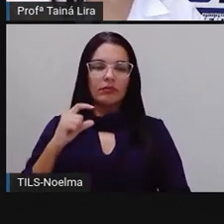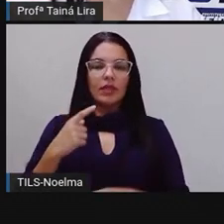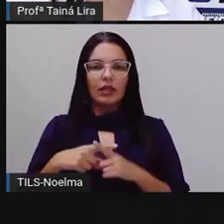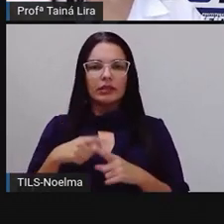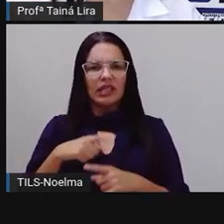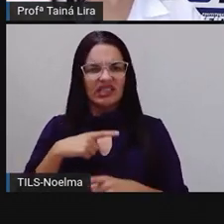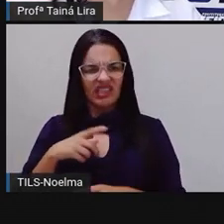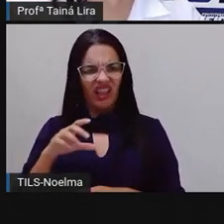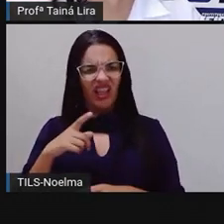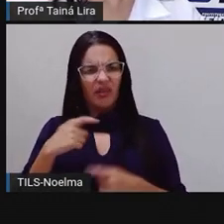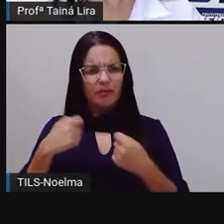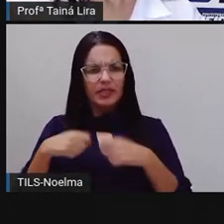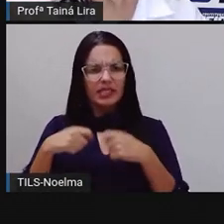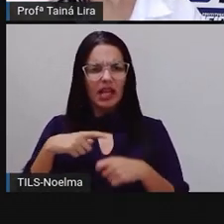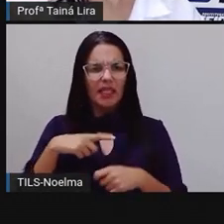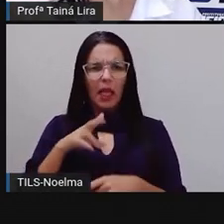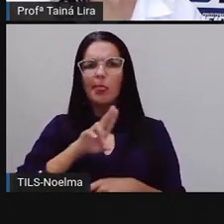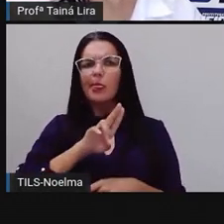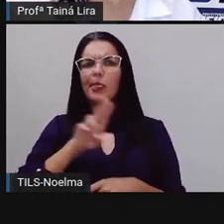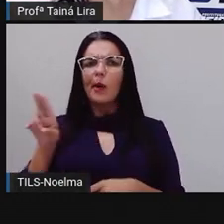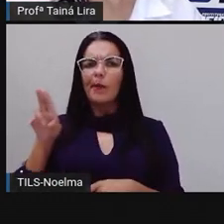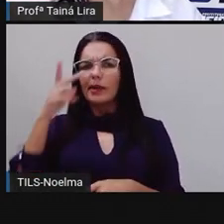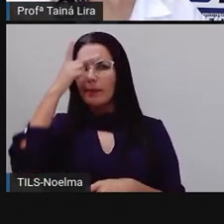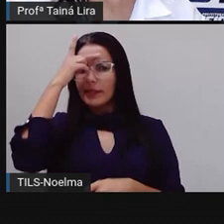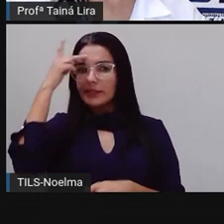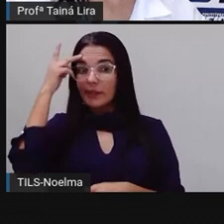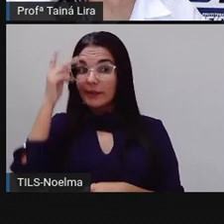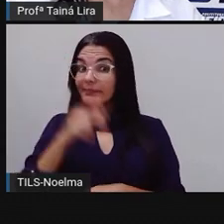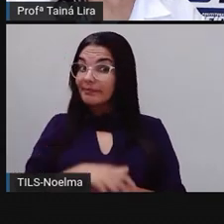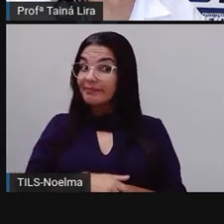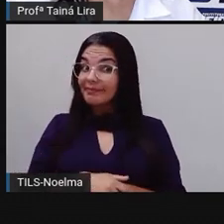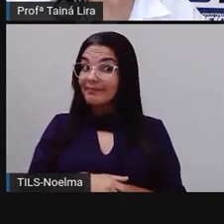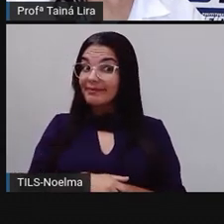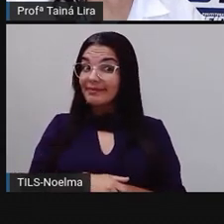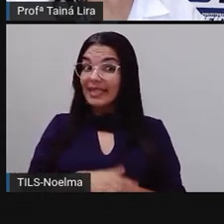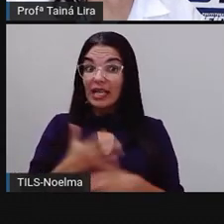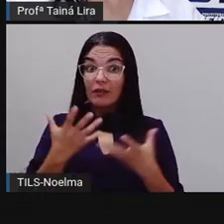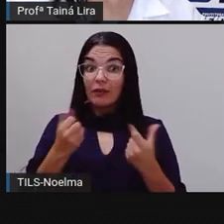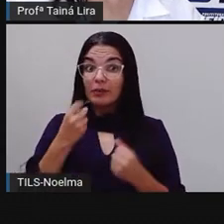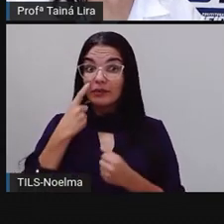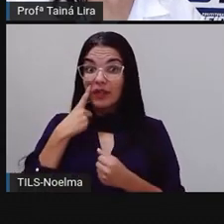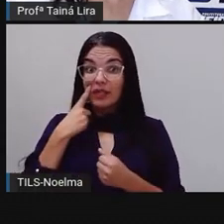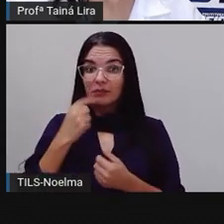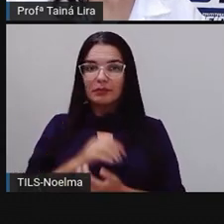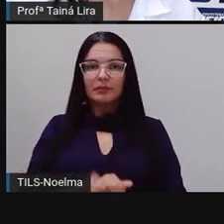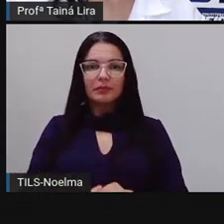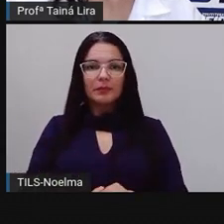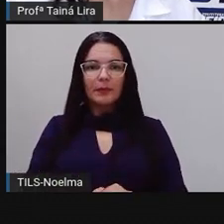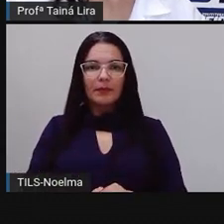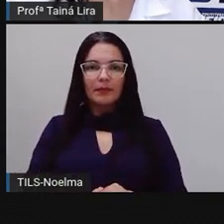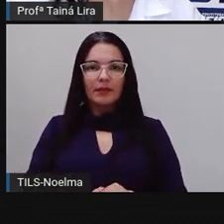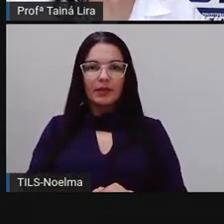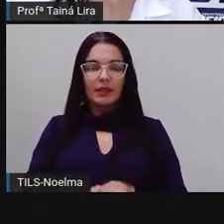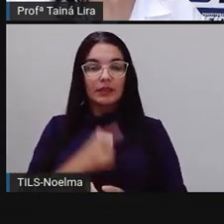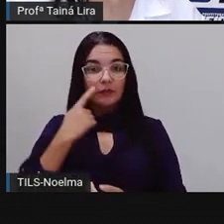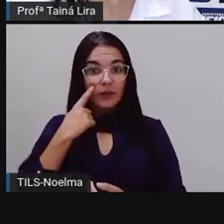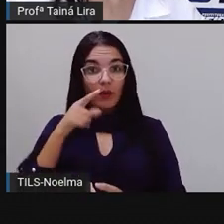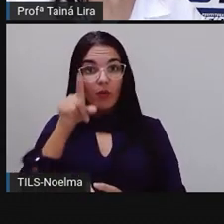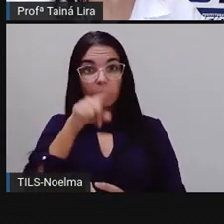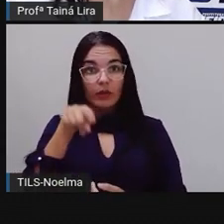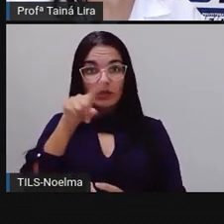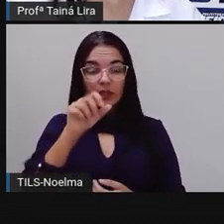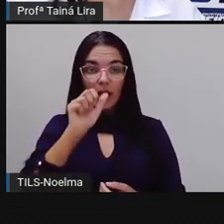que a gente precisa escrever com letra maiúscula e aqui tá com minúscula? Então, aqui a Pró usou, ó, a letra bastão